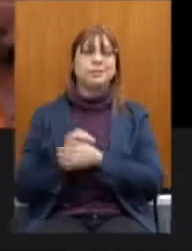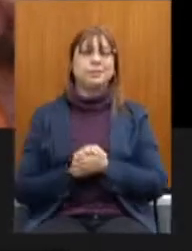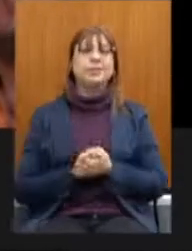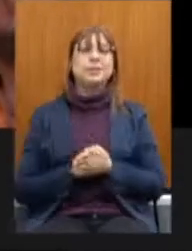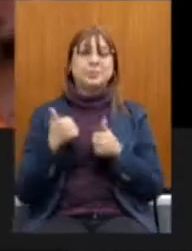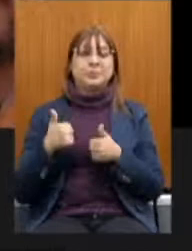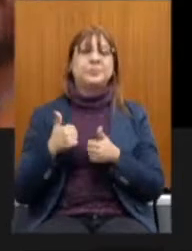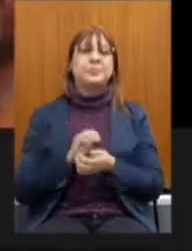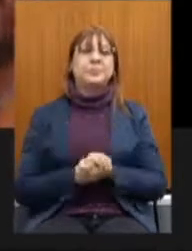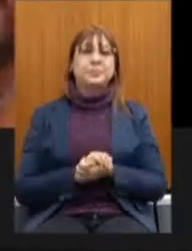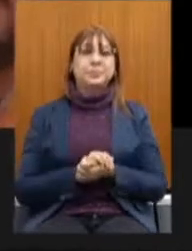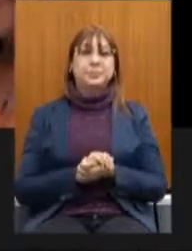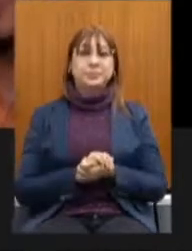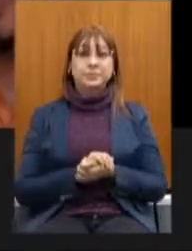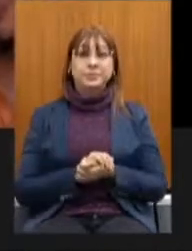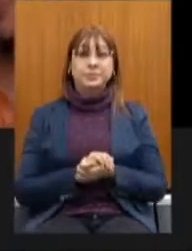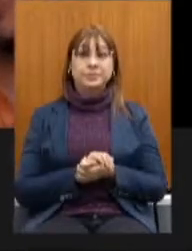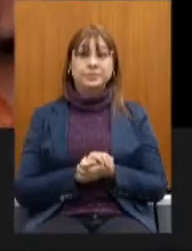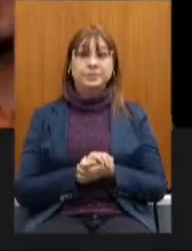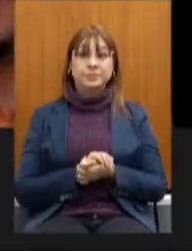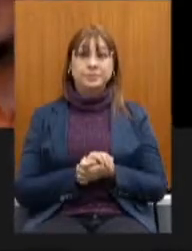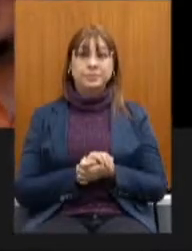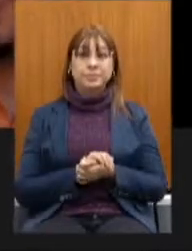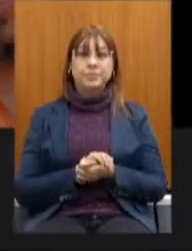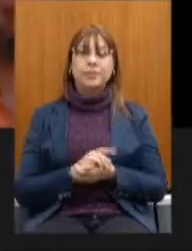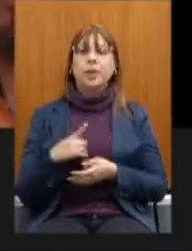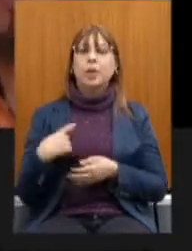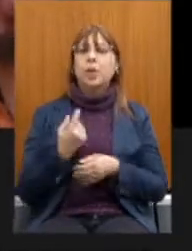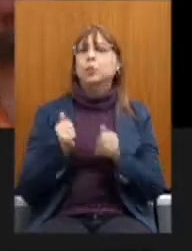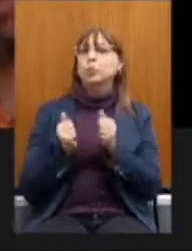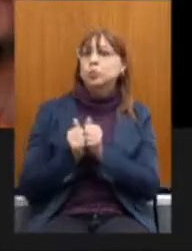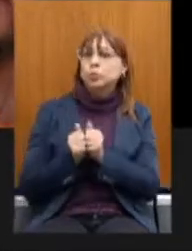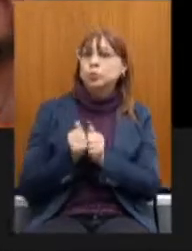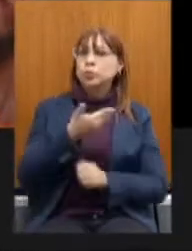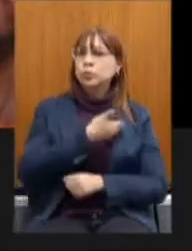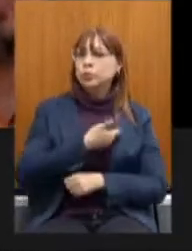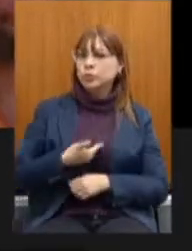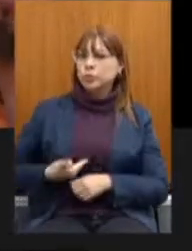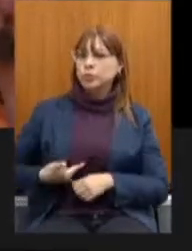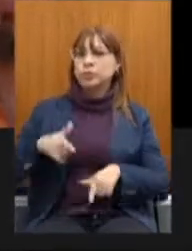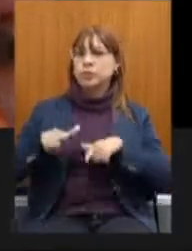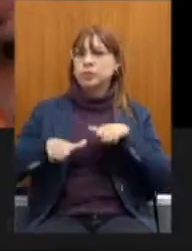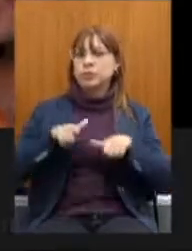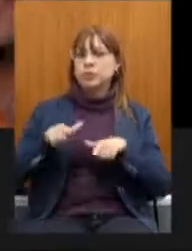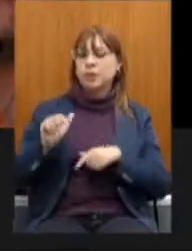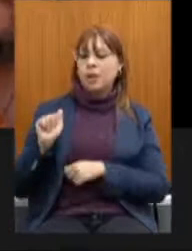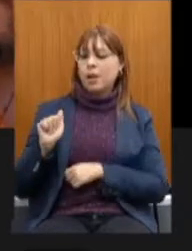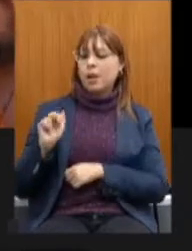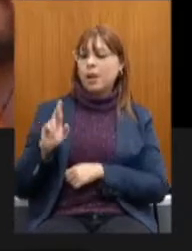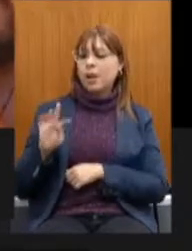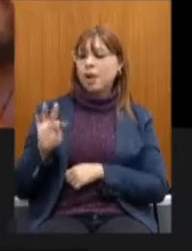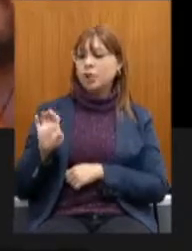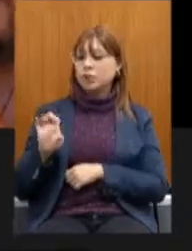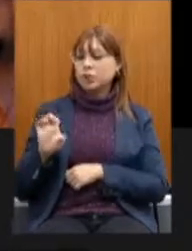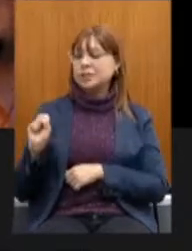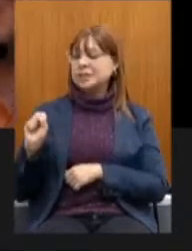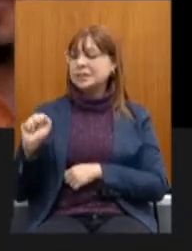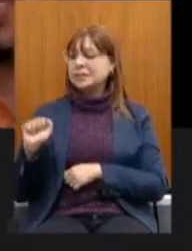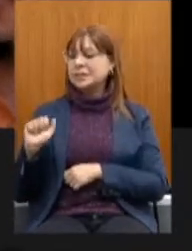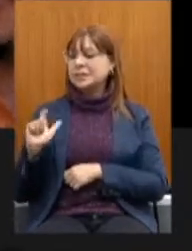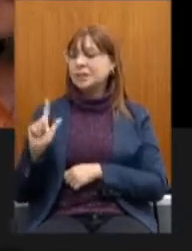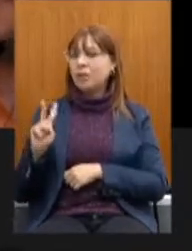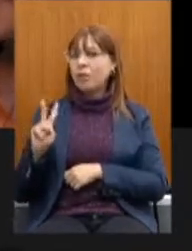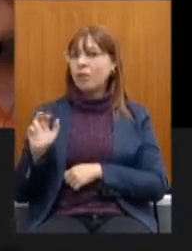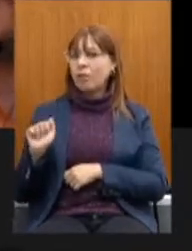Isso. A gente trabalha junto com o governo no projeto Arte Salva, a Fundação Clóvis Salgado, que é onde a